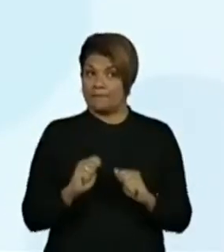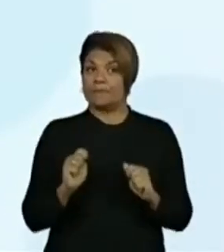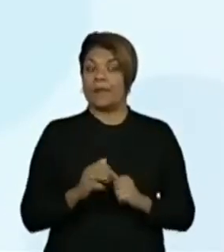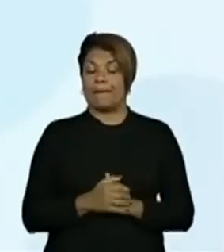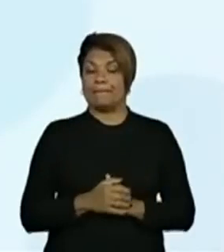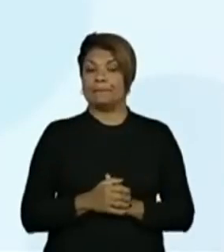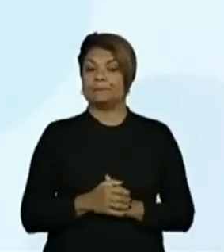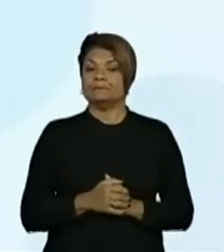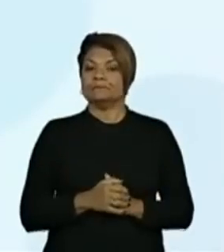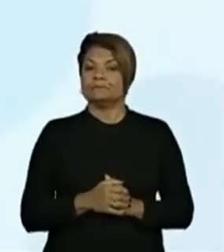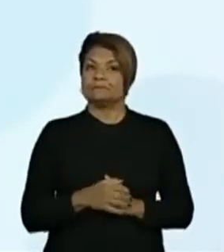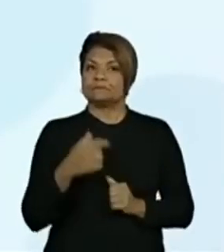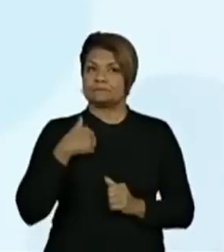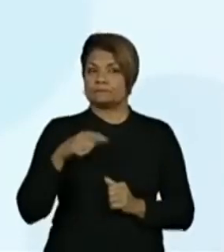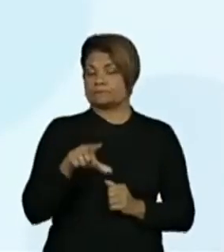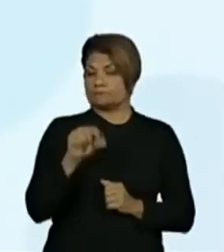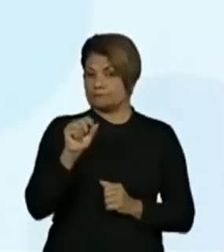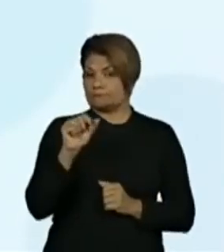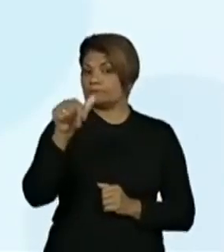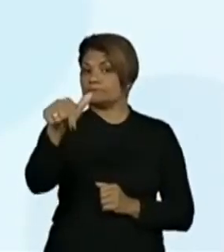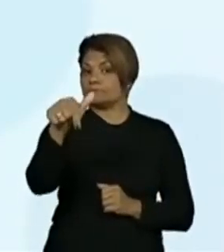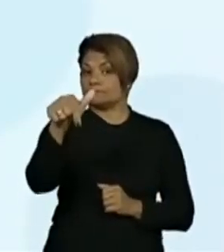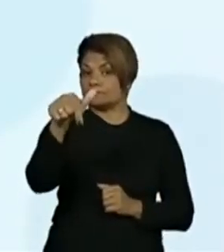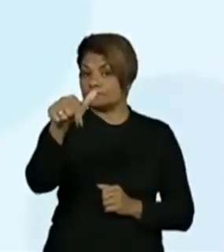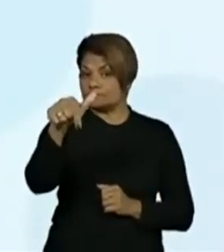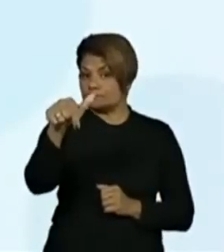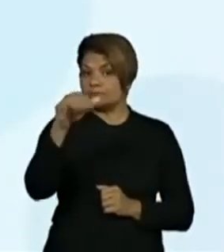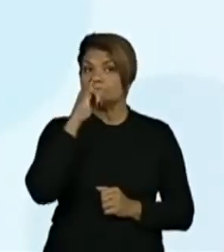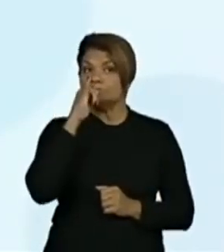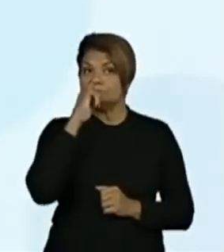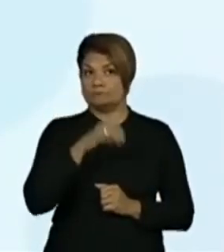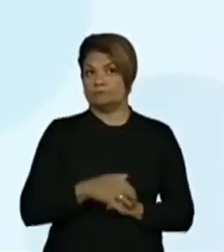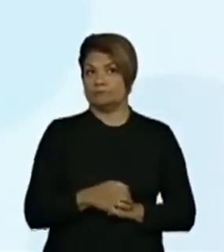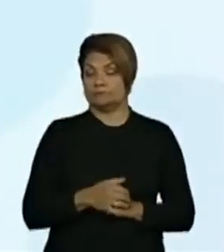7. Esse 7 aqui,